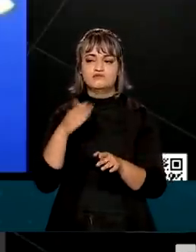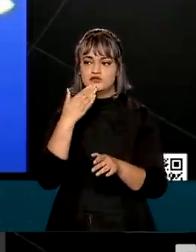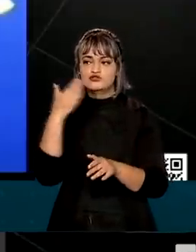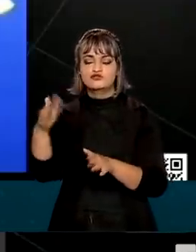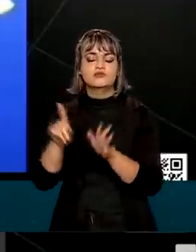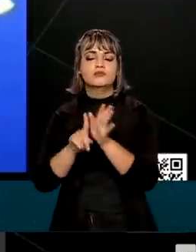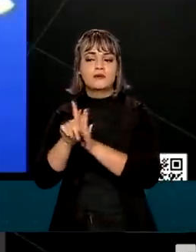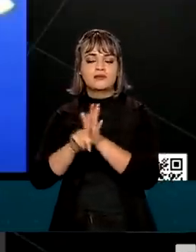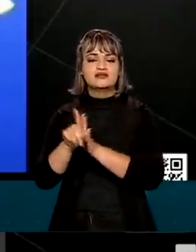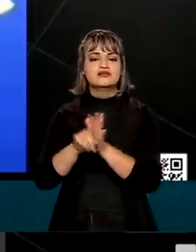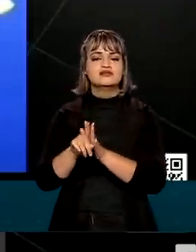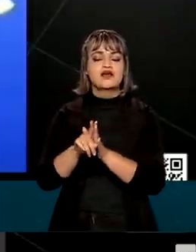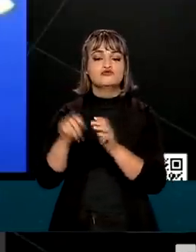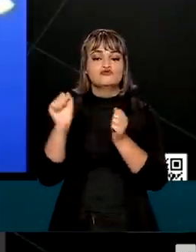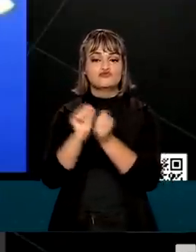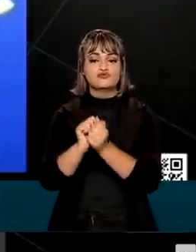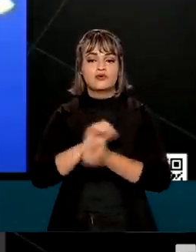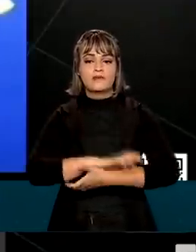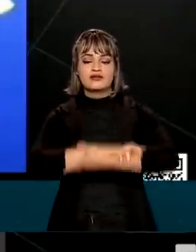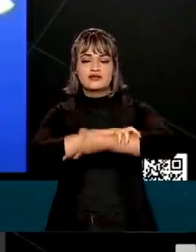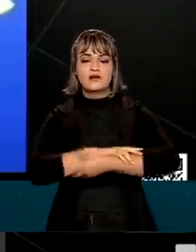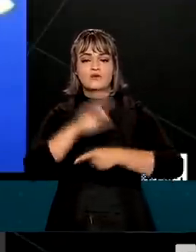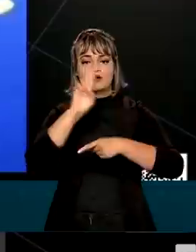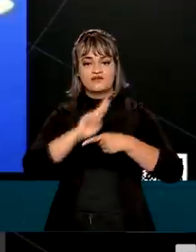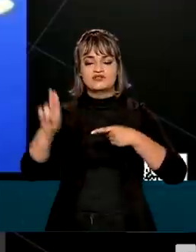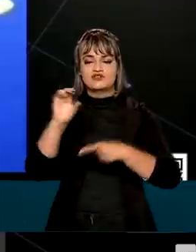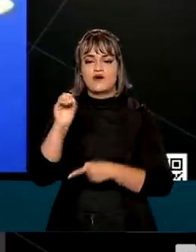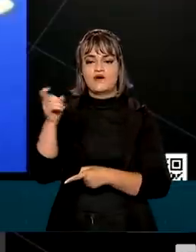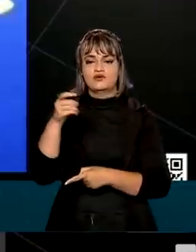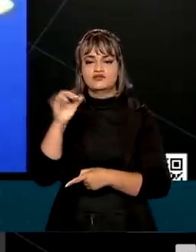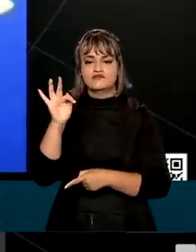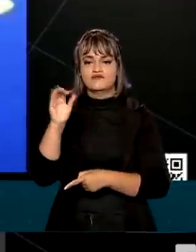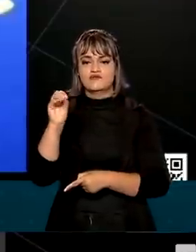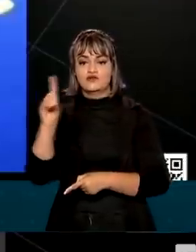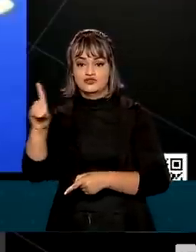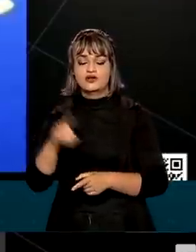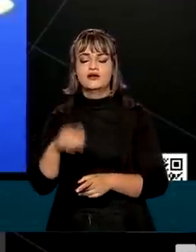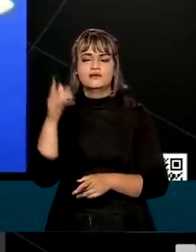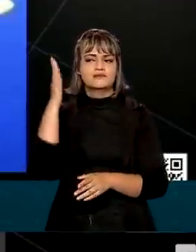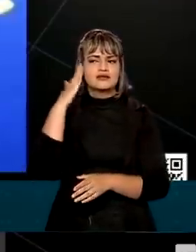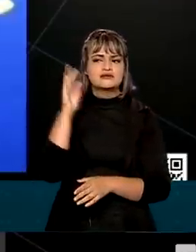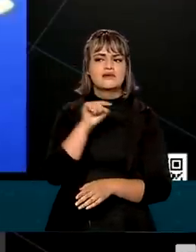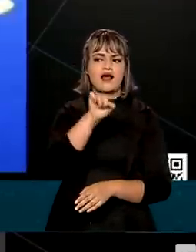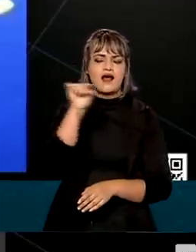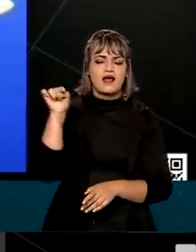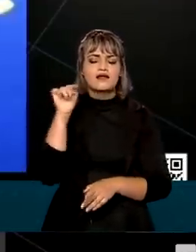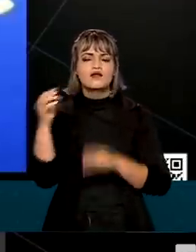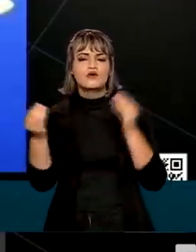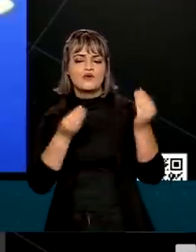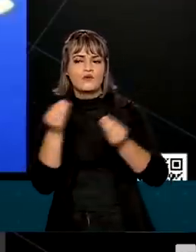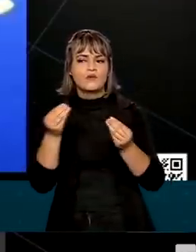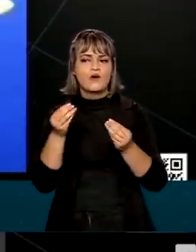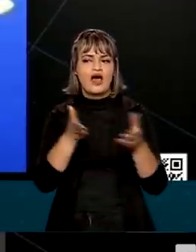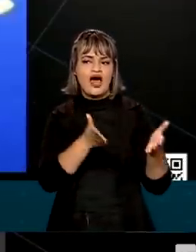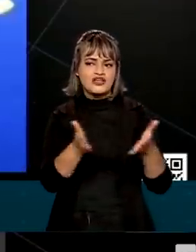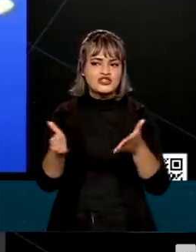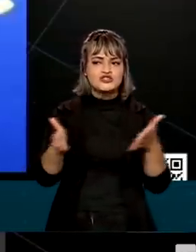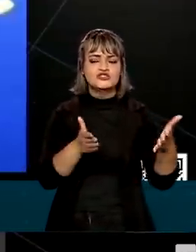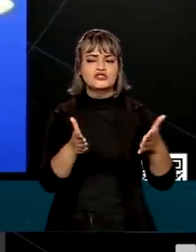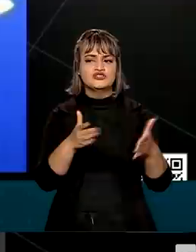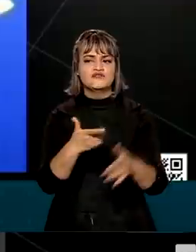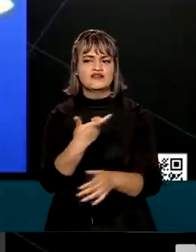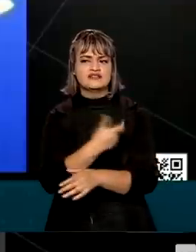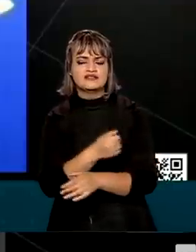que será realizada em parceria com a Universidade de Oxford, para termos mais respostas de como conduziramos esse